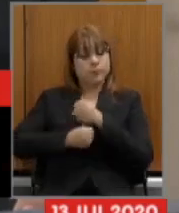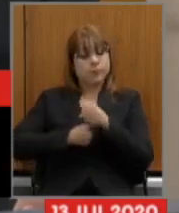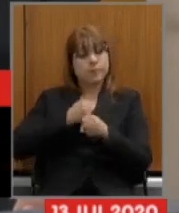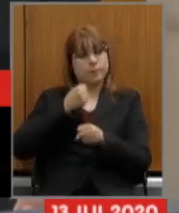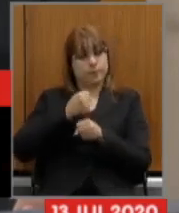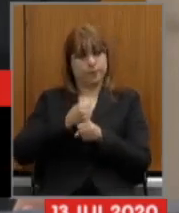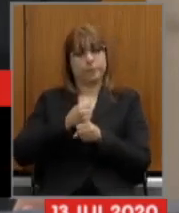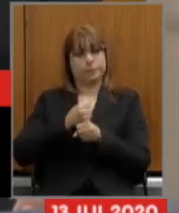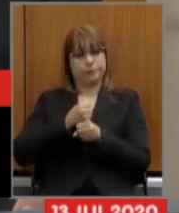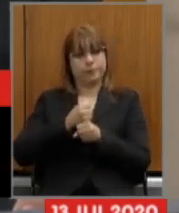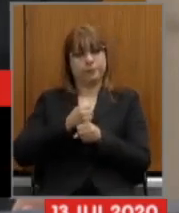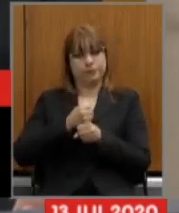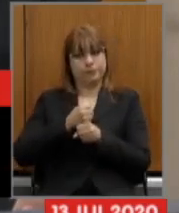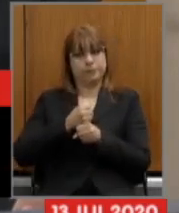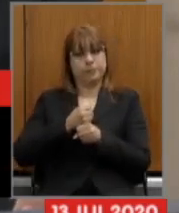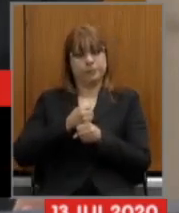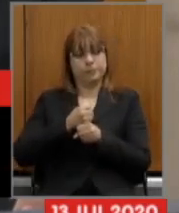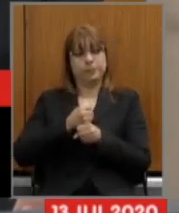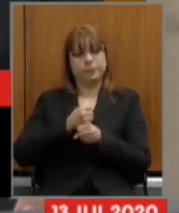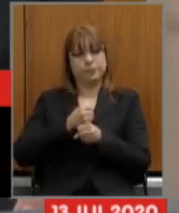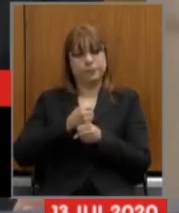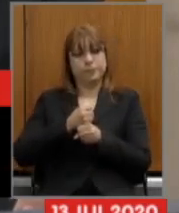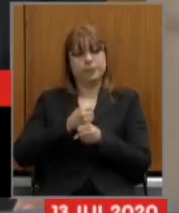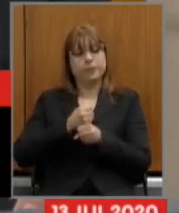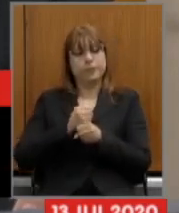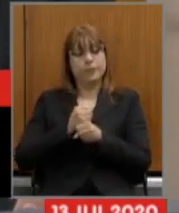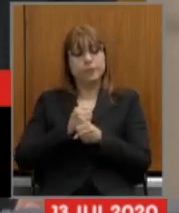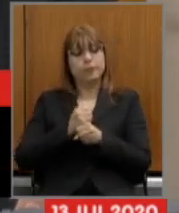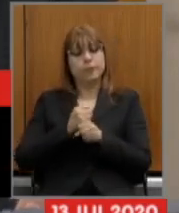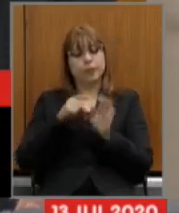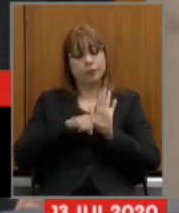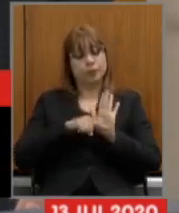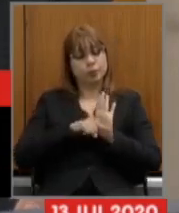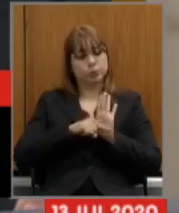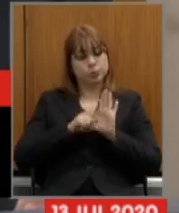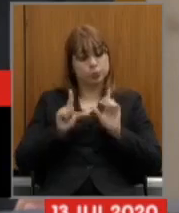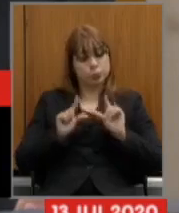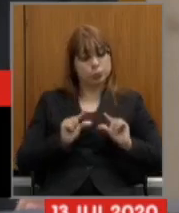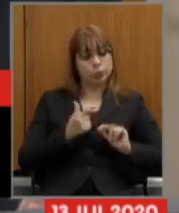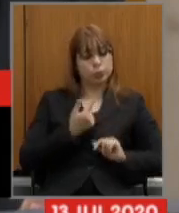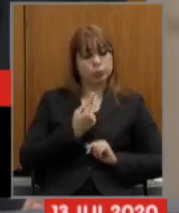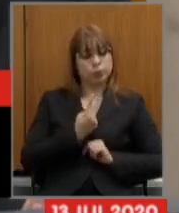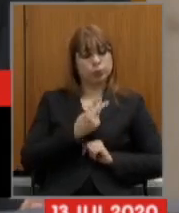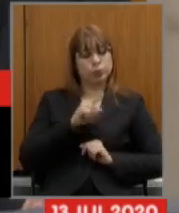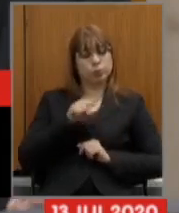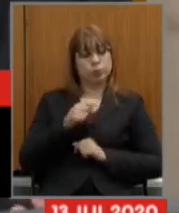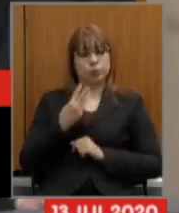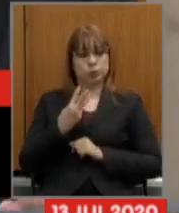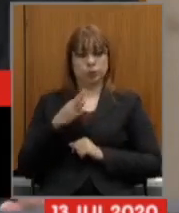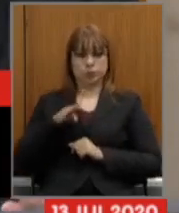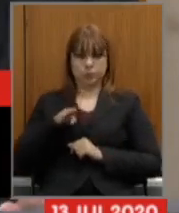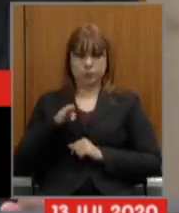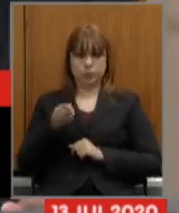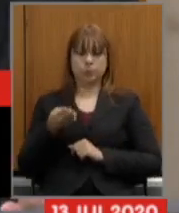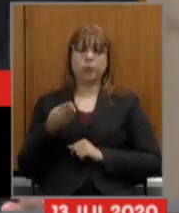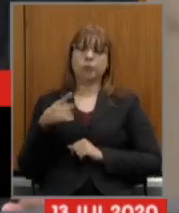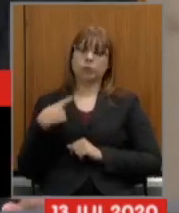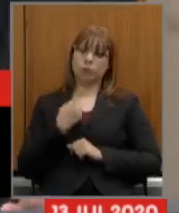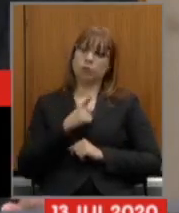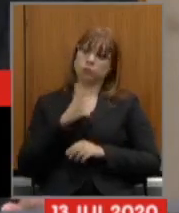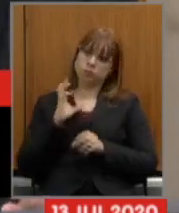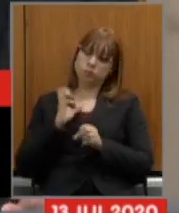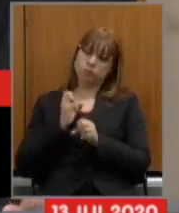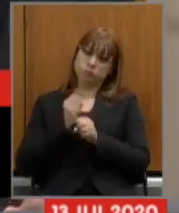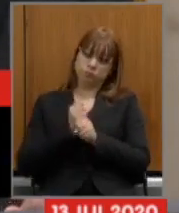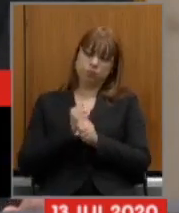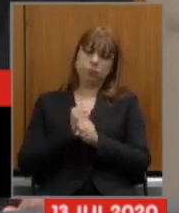ela vai reduzir esse déficit em 2.3 bilhões então a gente também tem a medida daquilo que a gente da